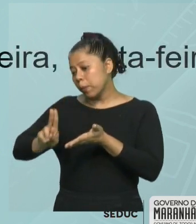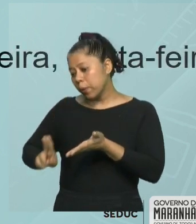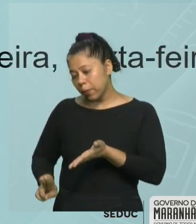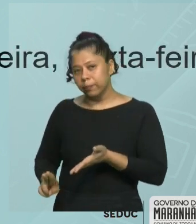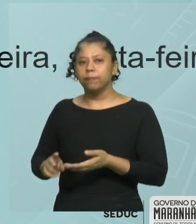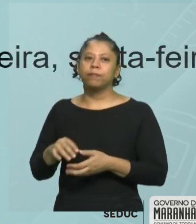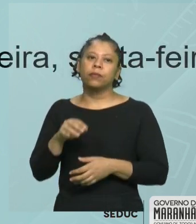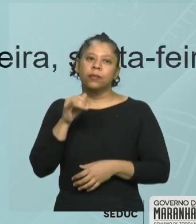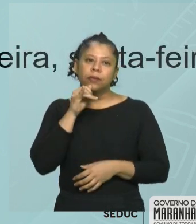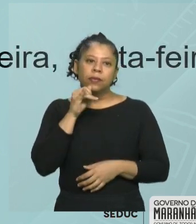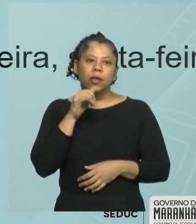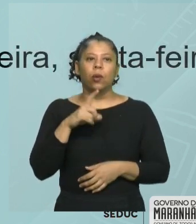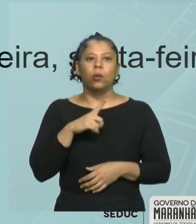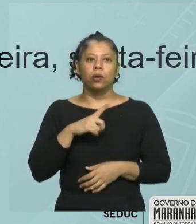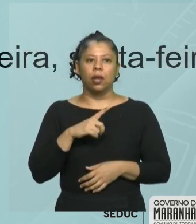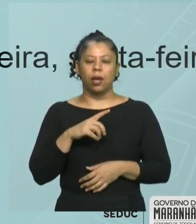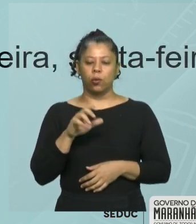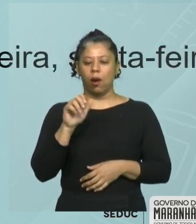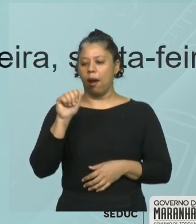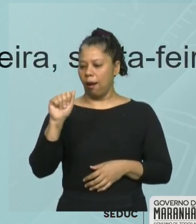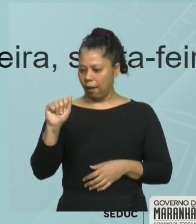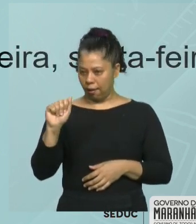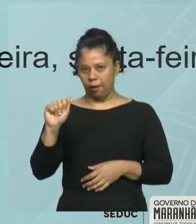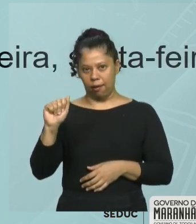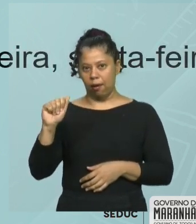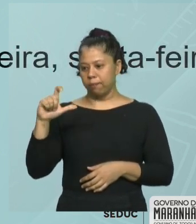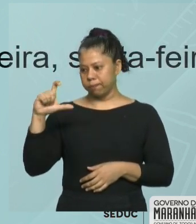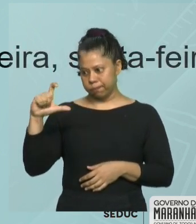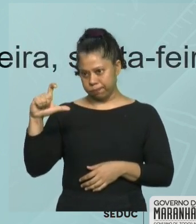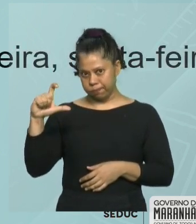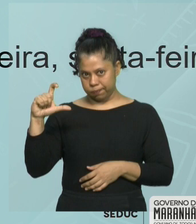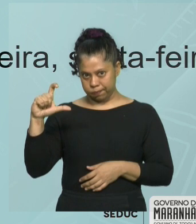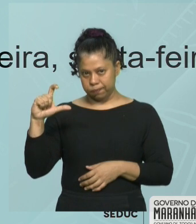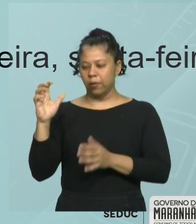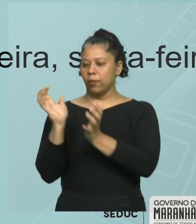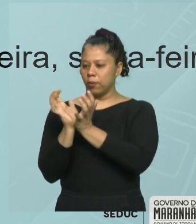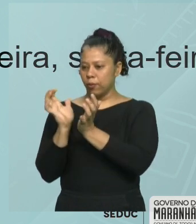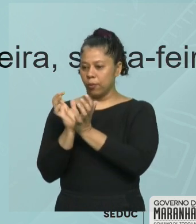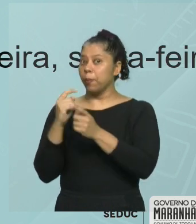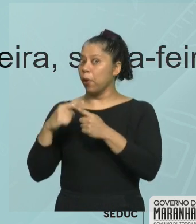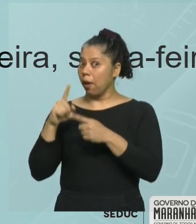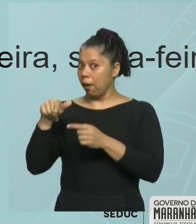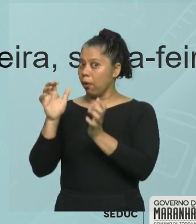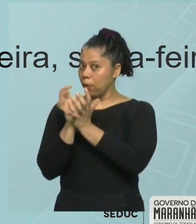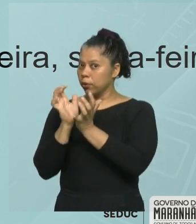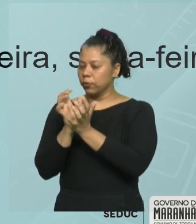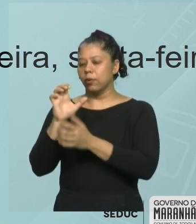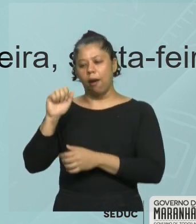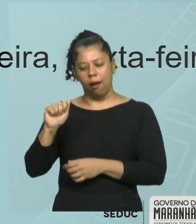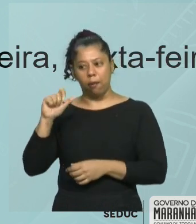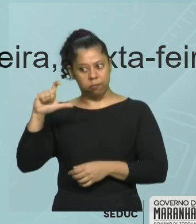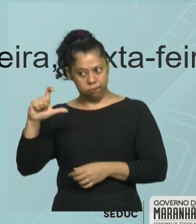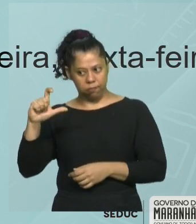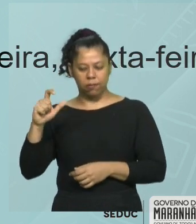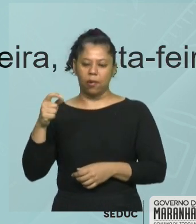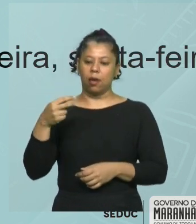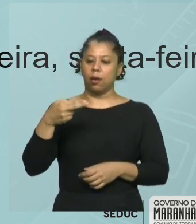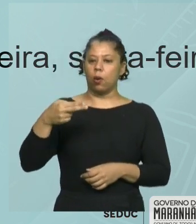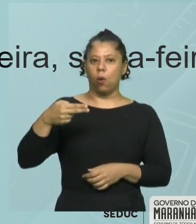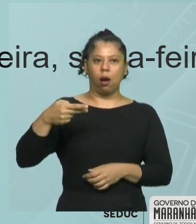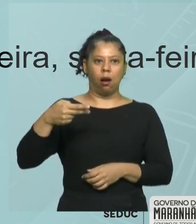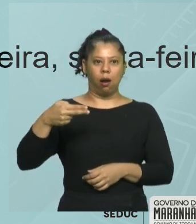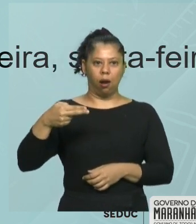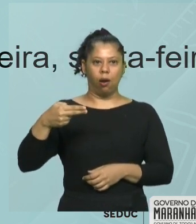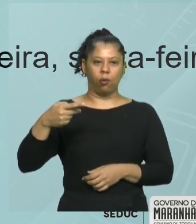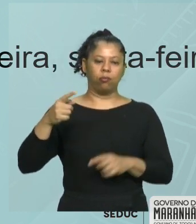E aí eu tenho, representando o conjunto letra A, maiúscula, porque é conjunto, uma igualdade e a gente vai